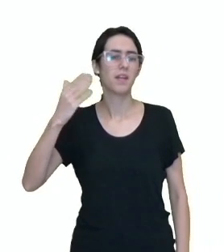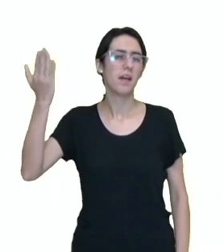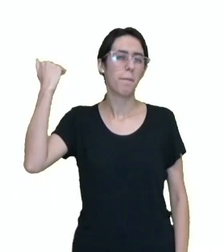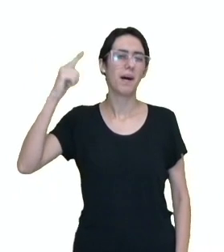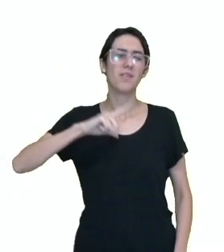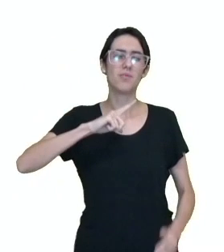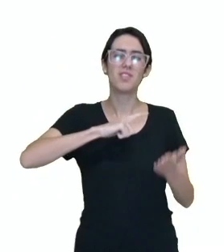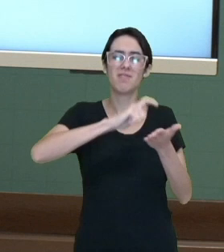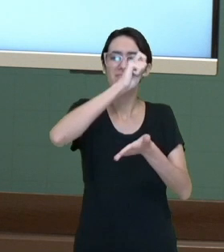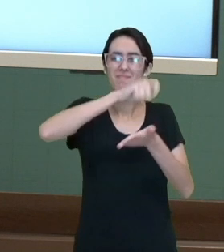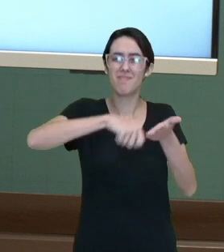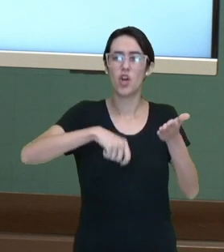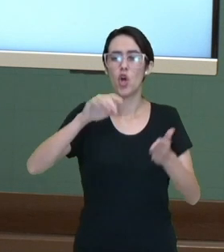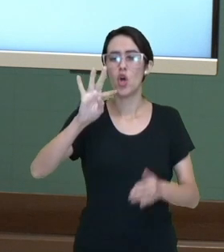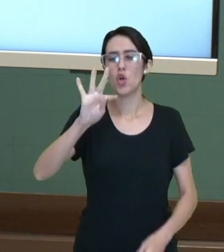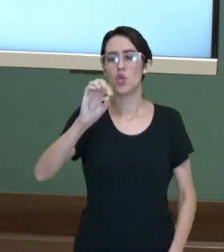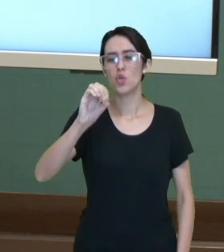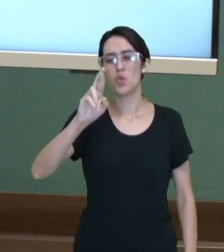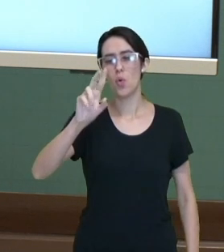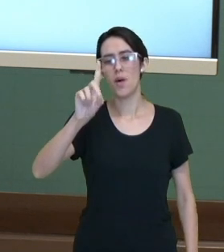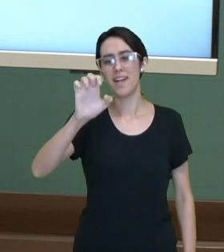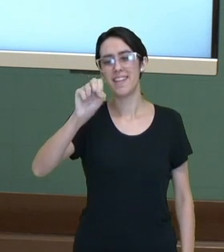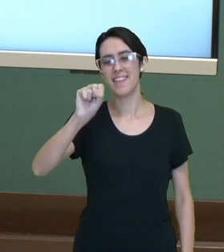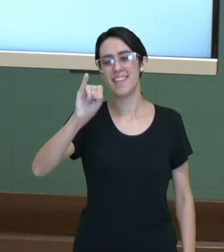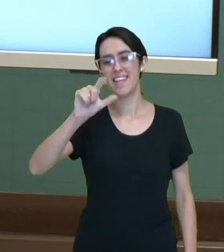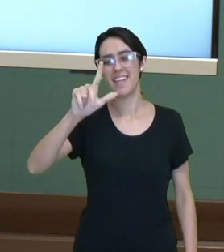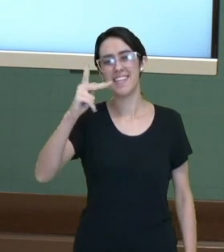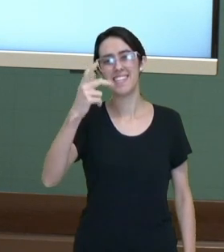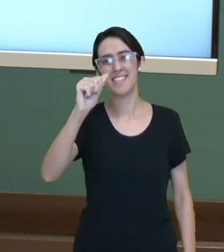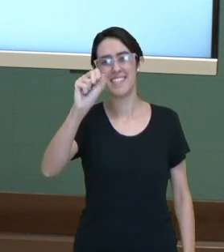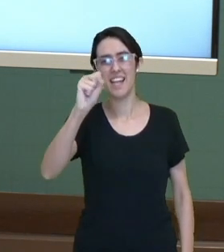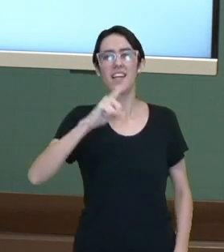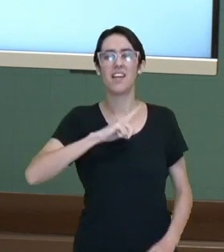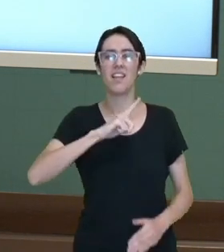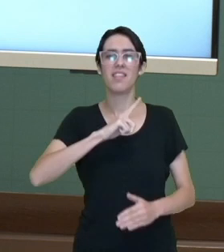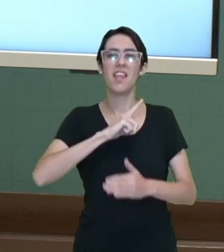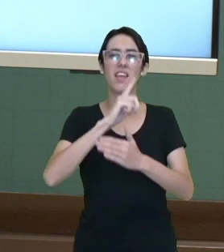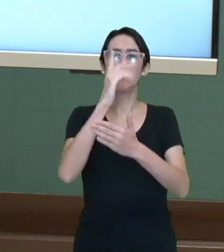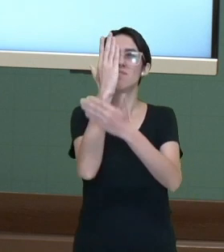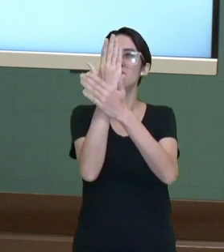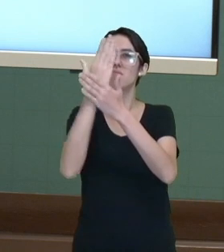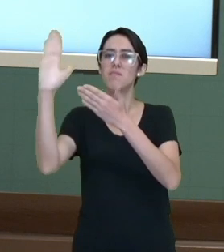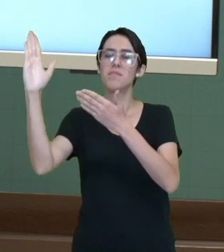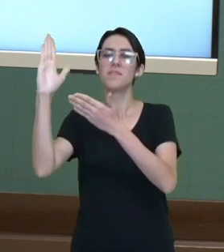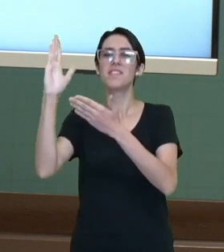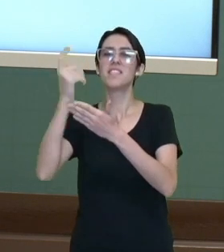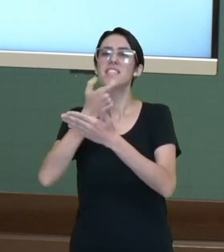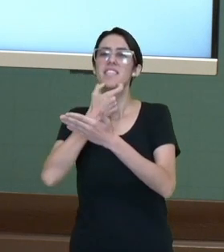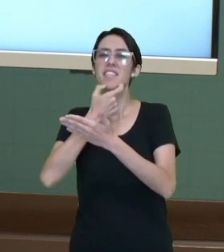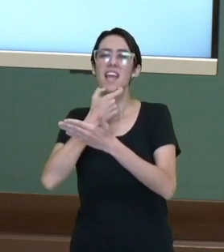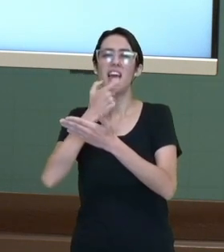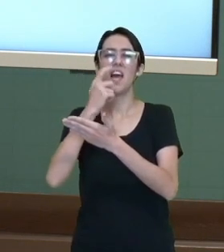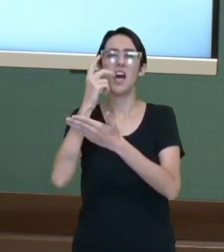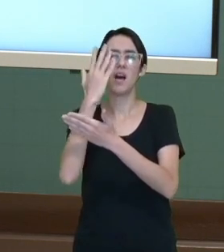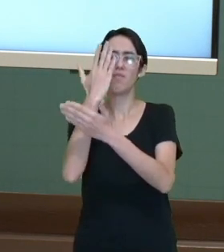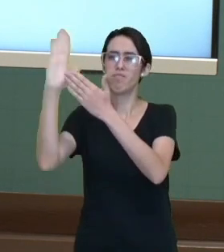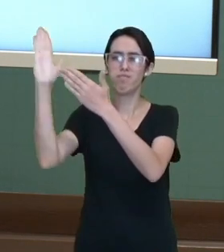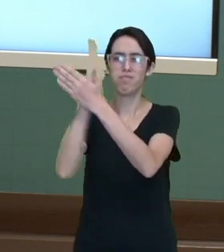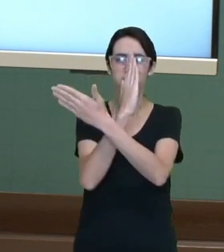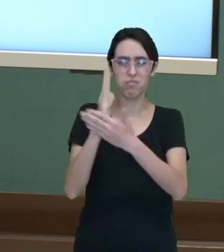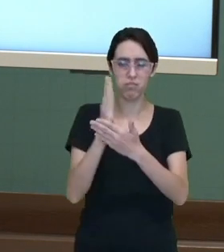aquele que dividia as terras americanas entre Portugal e Espanha fosse seguido à risca, a região de Curitiba